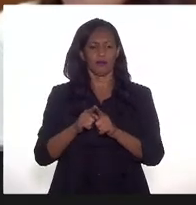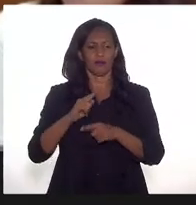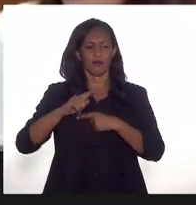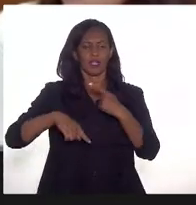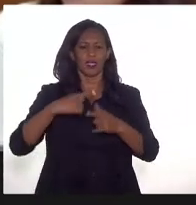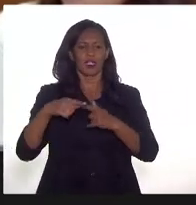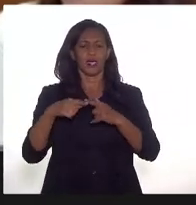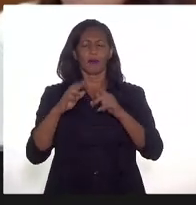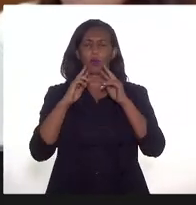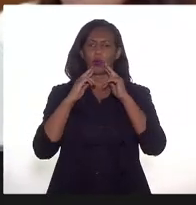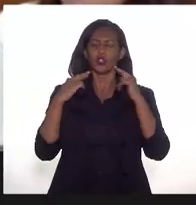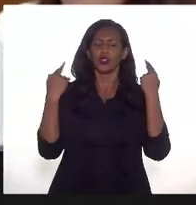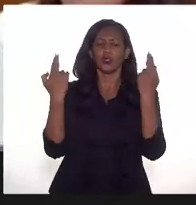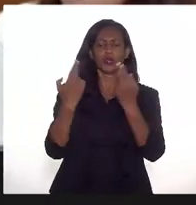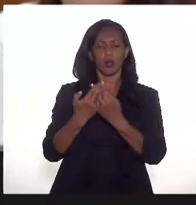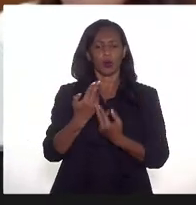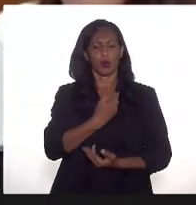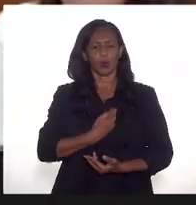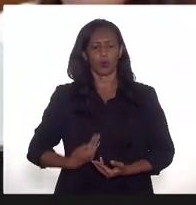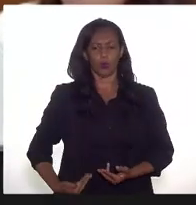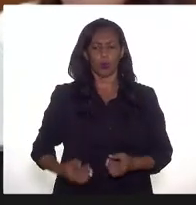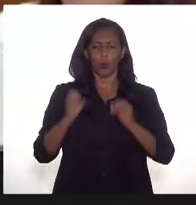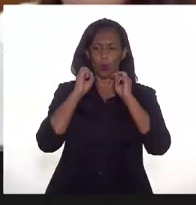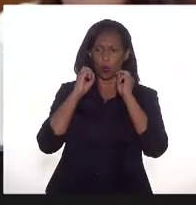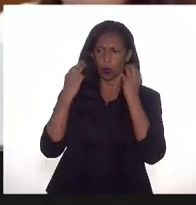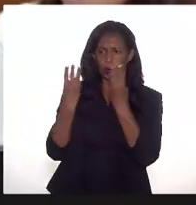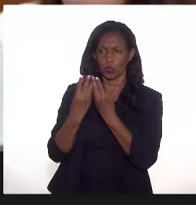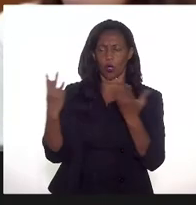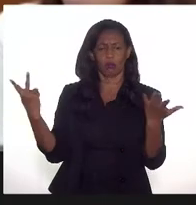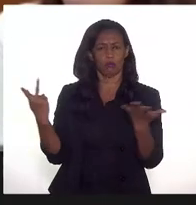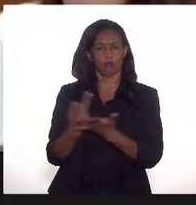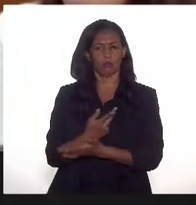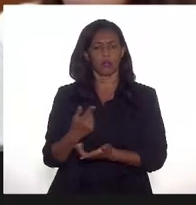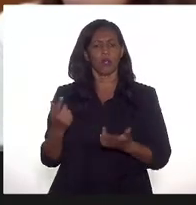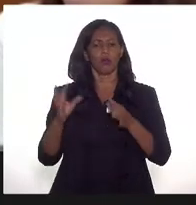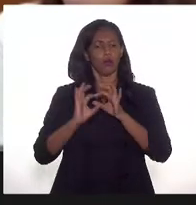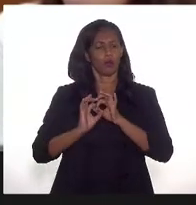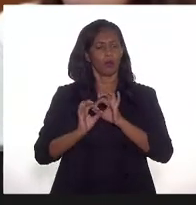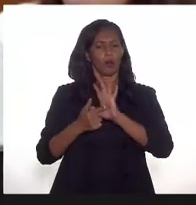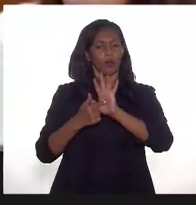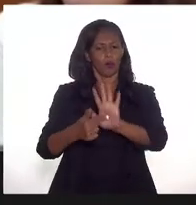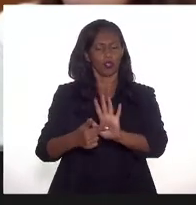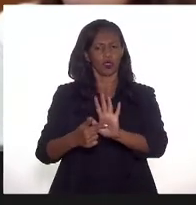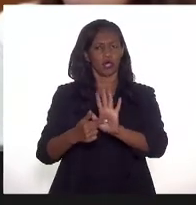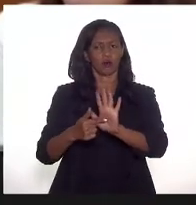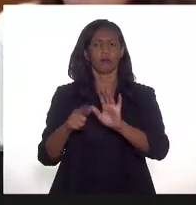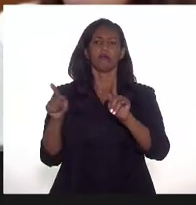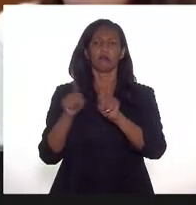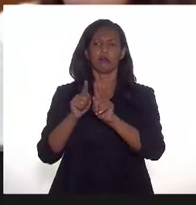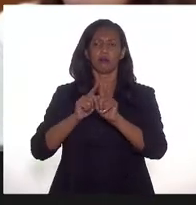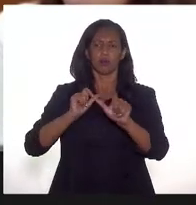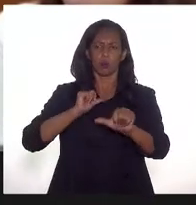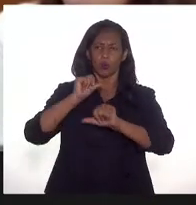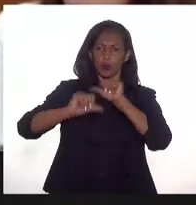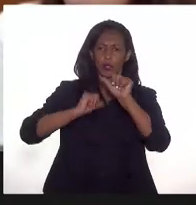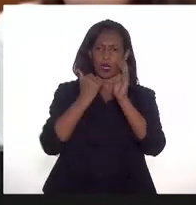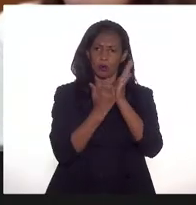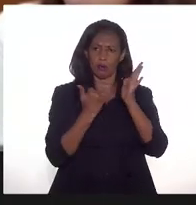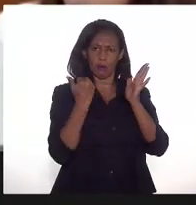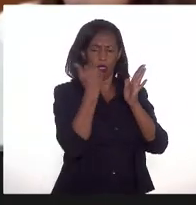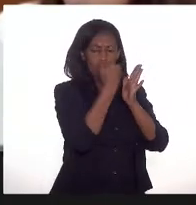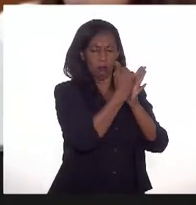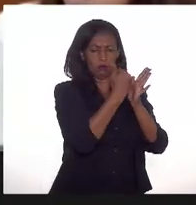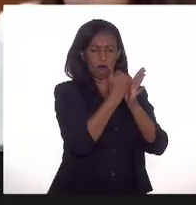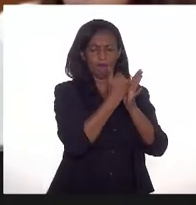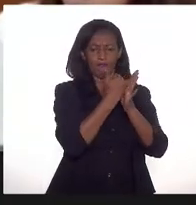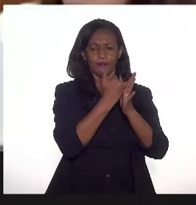audiências públicas, workshops realizados, foi autorizada que se alterasse, se não se respeitasse o teor